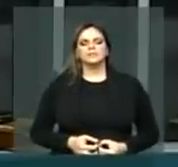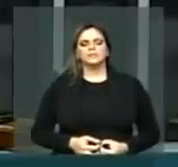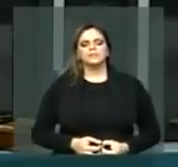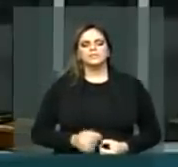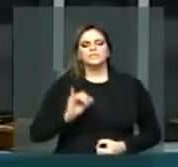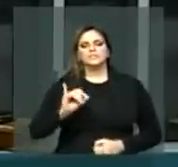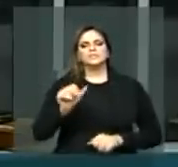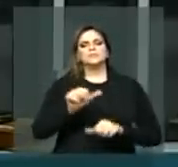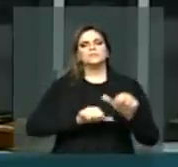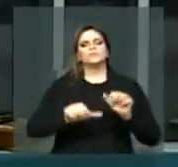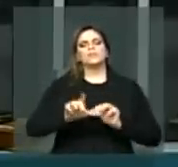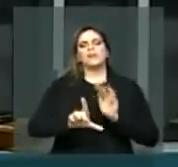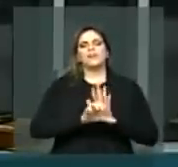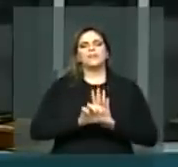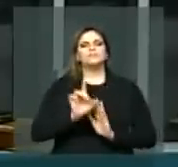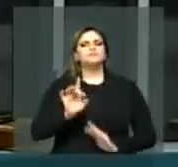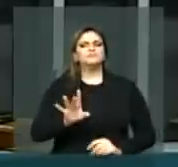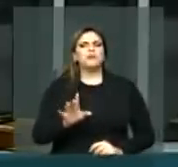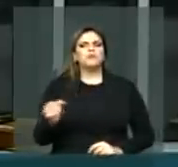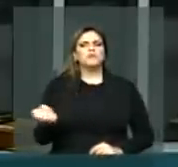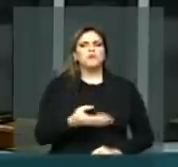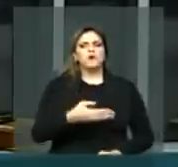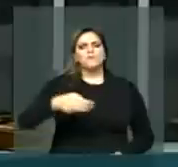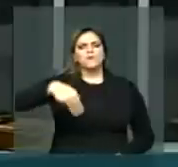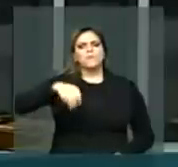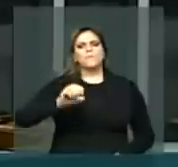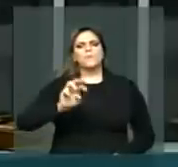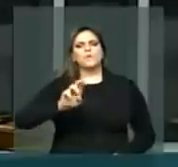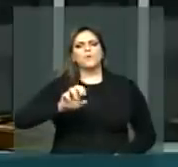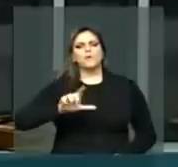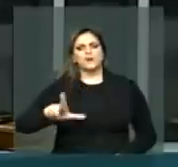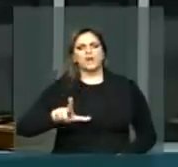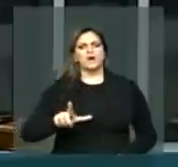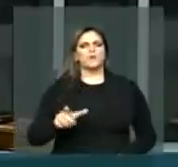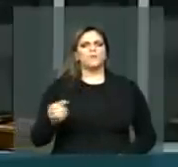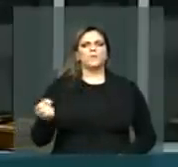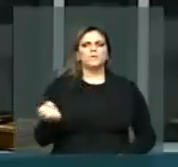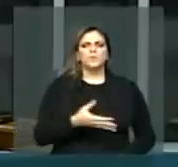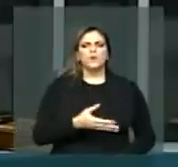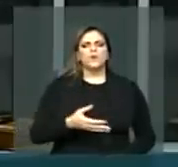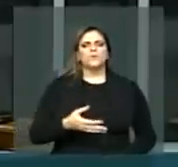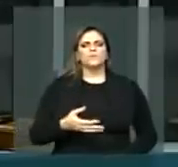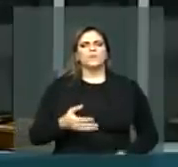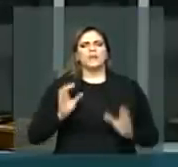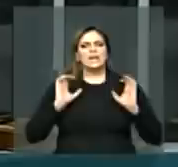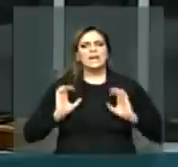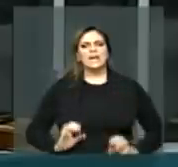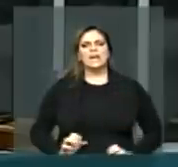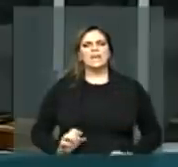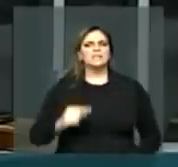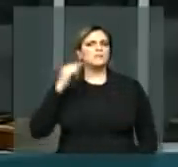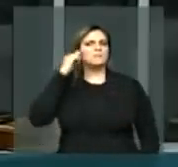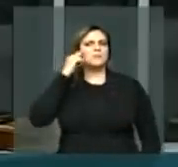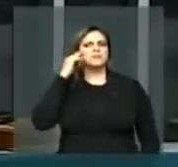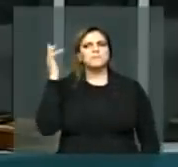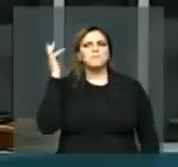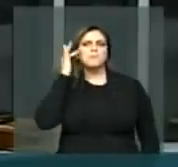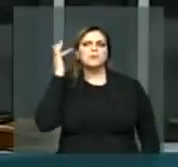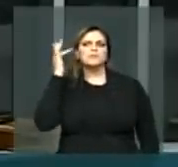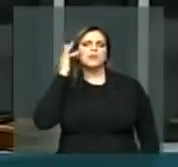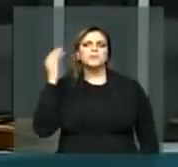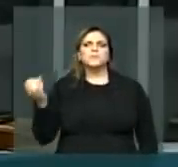construção de uma nova moral, de uma nova vertente, sob a égide da modernidade,